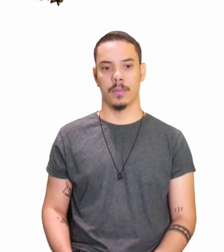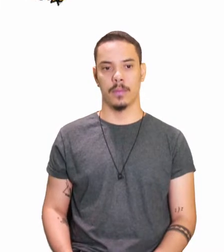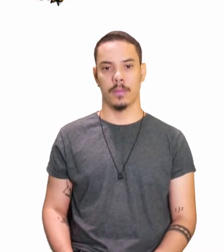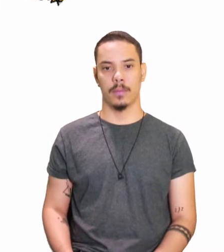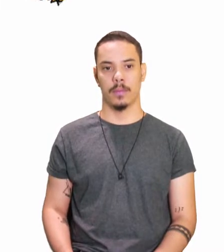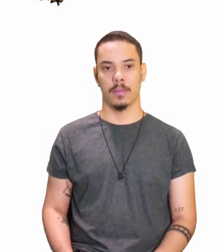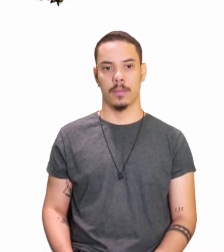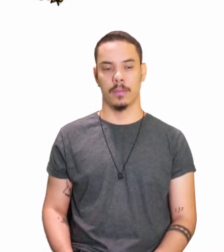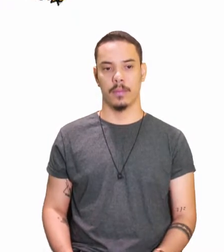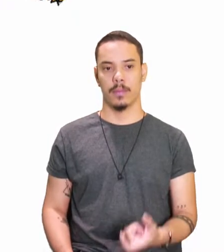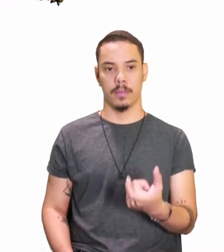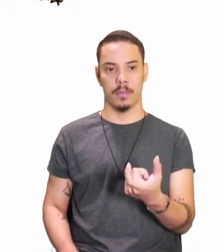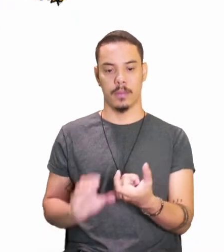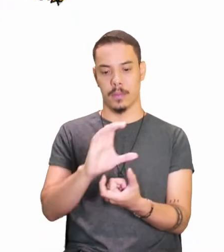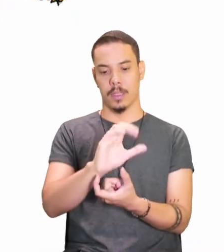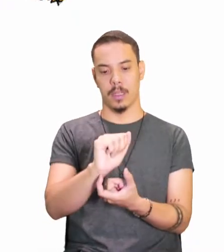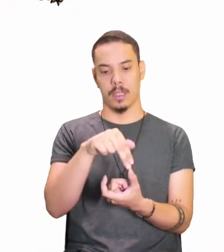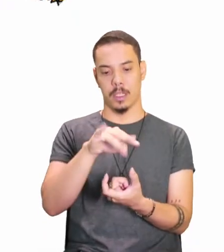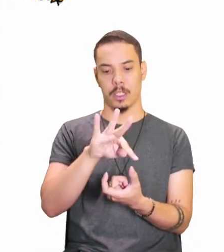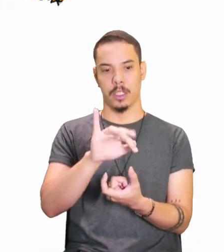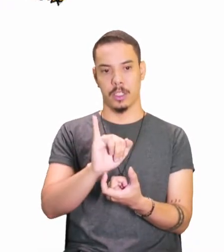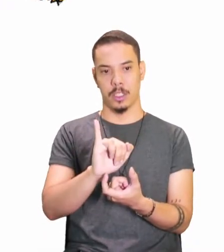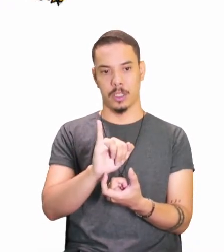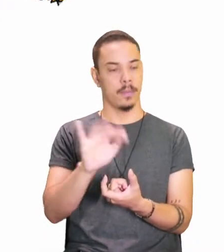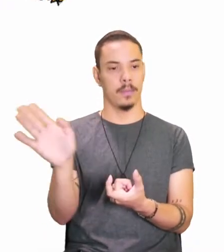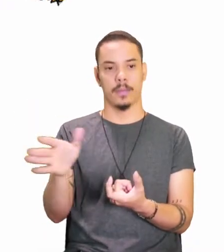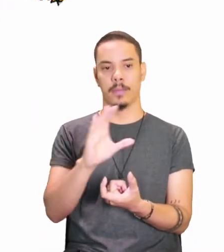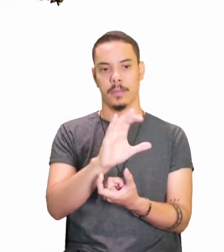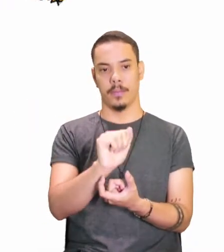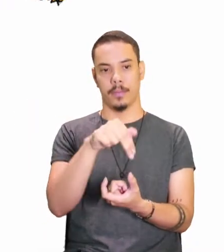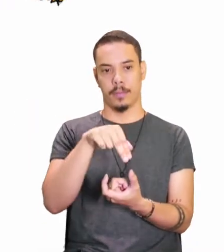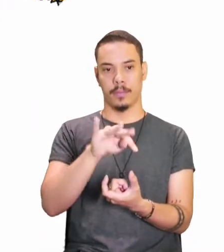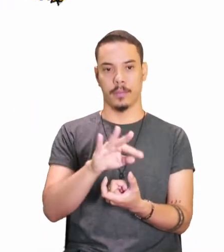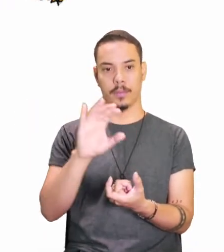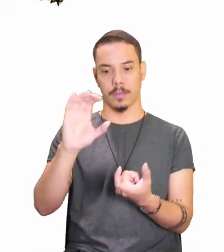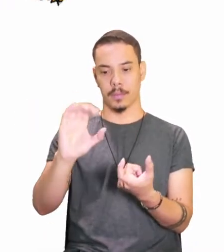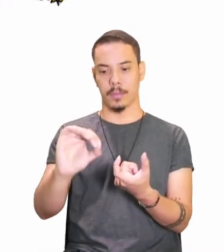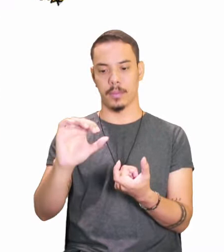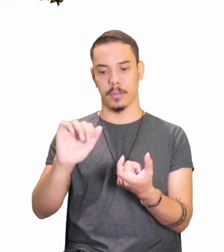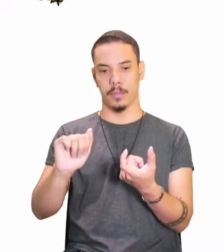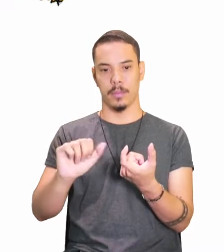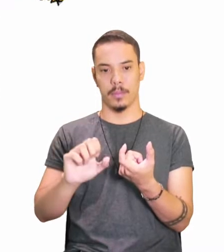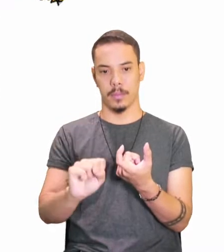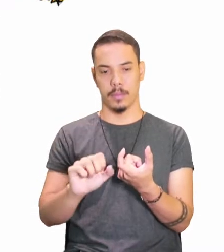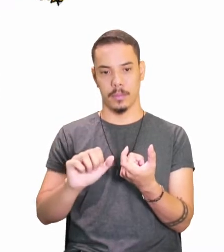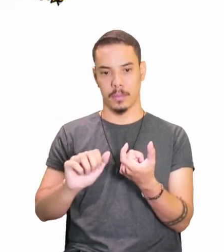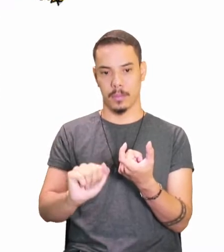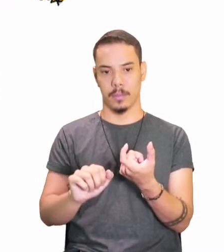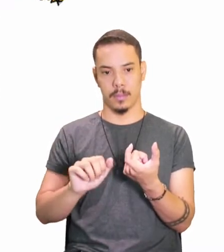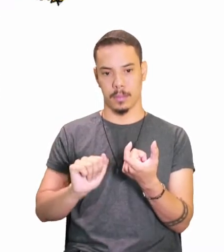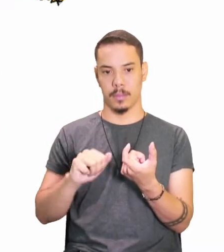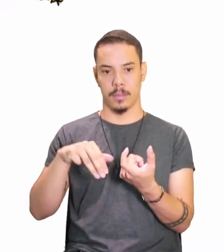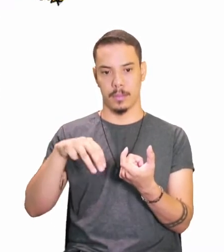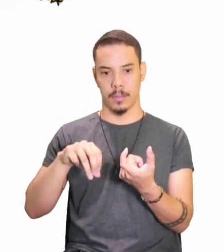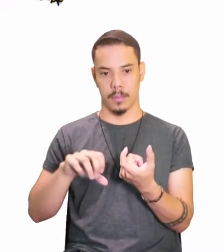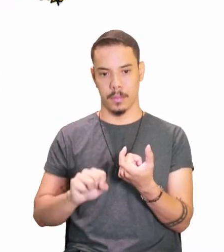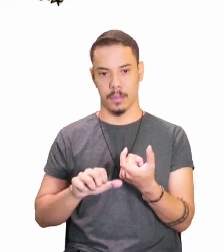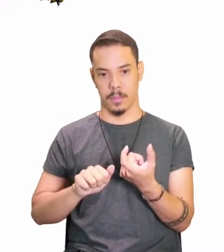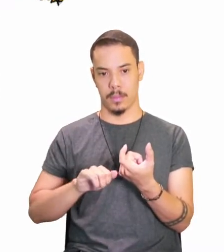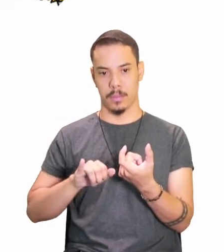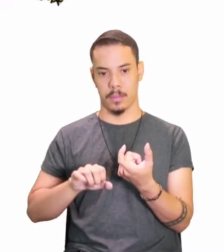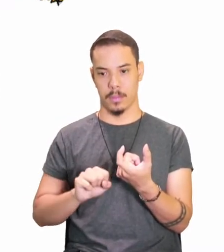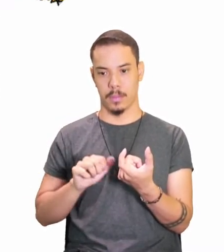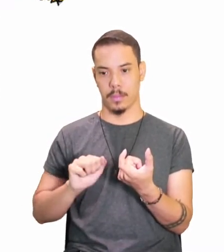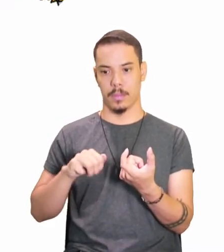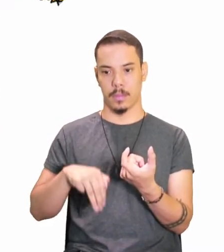Ó, cante, eu canto, tu cantas, ele canta, nós cantamos, vós cantais, eles